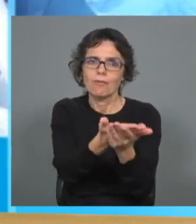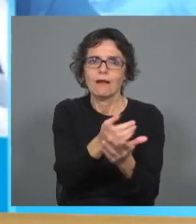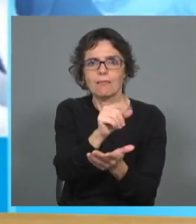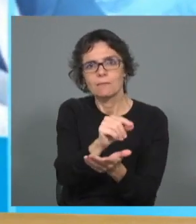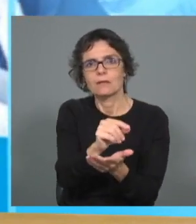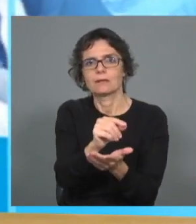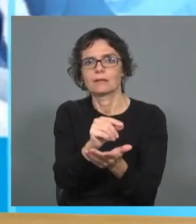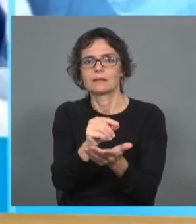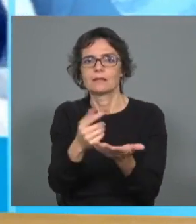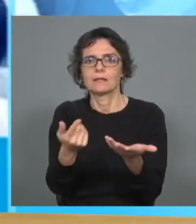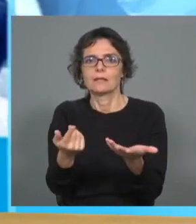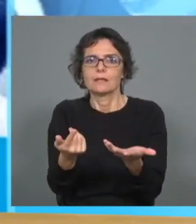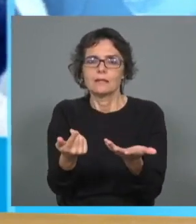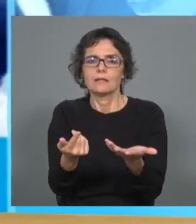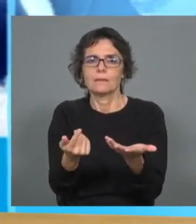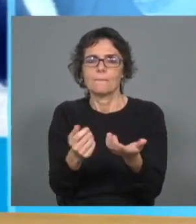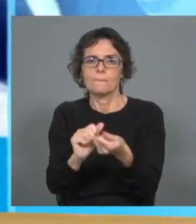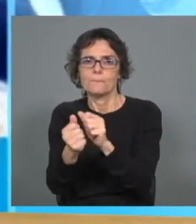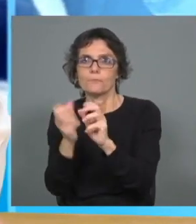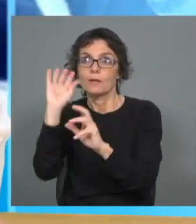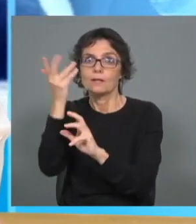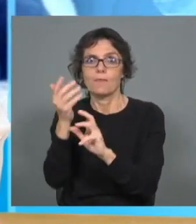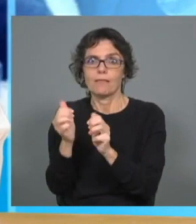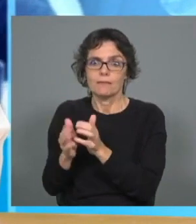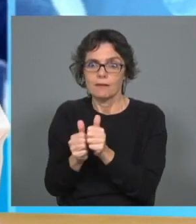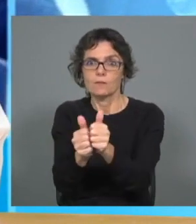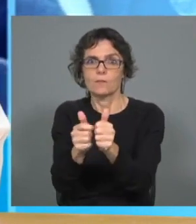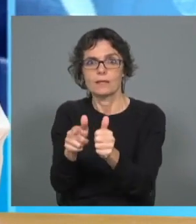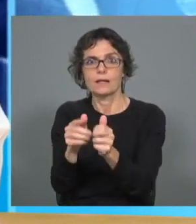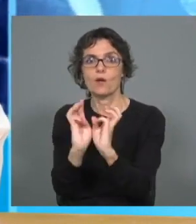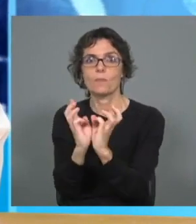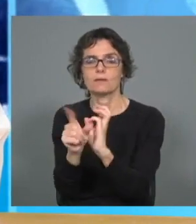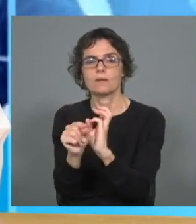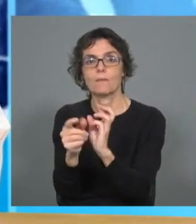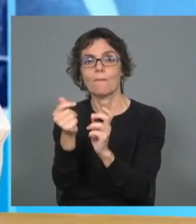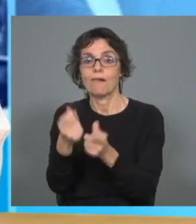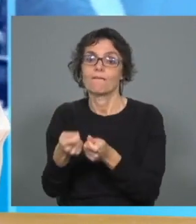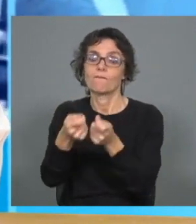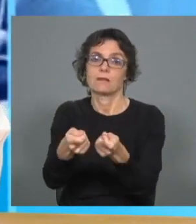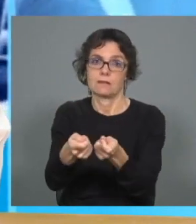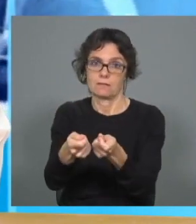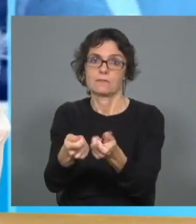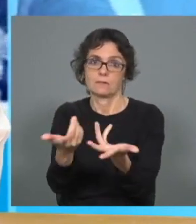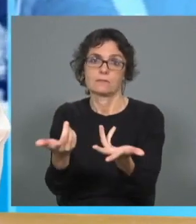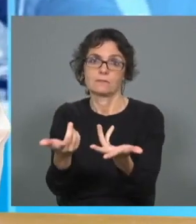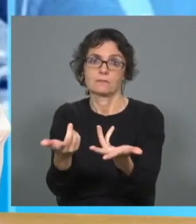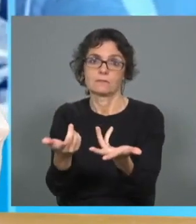adaptação às alterações climáticas e os mecanismos de financiamento. Como é que tudo isto,